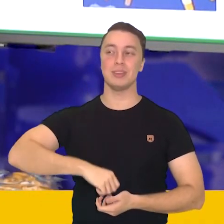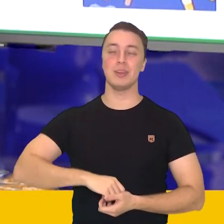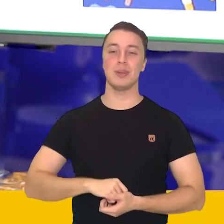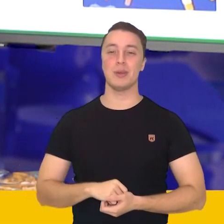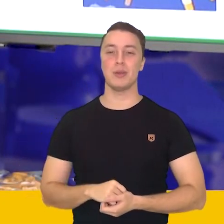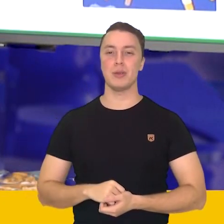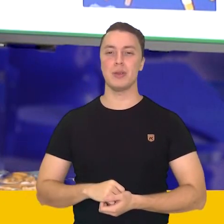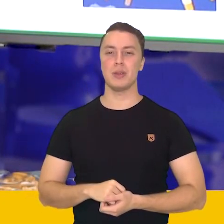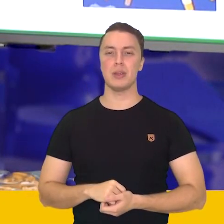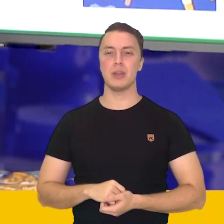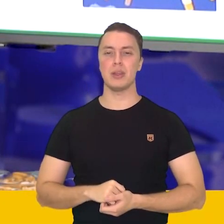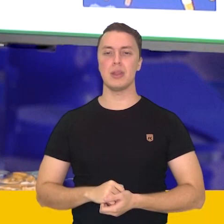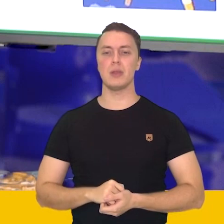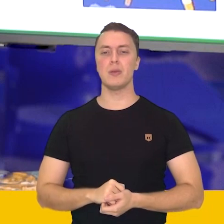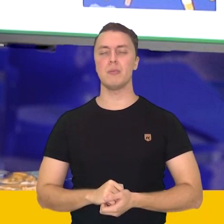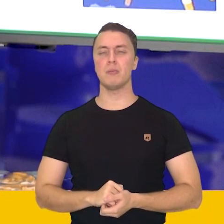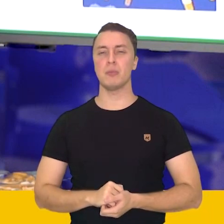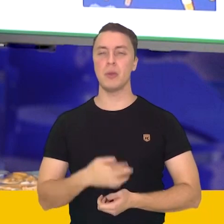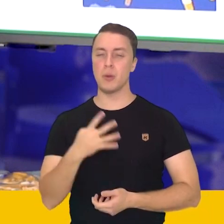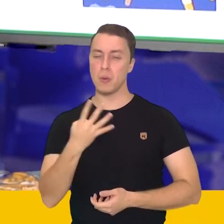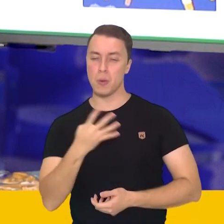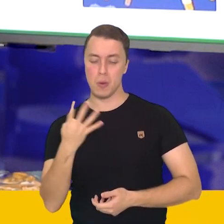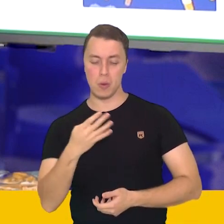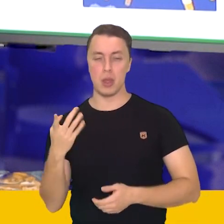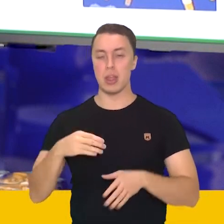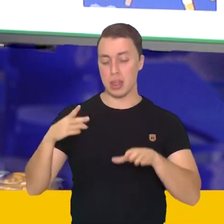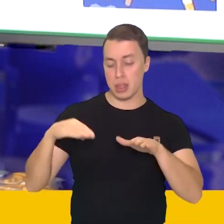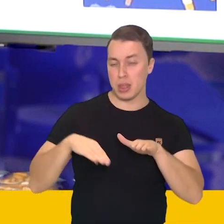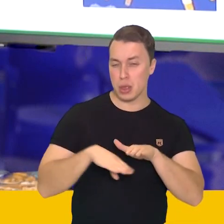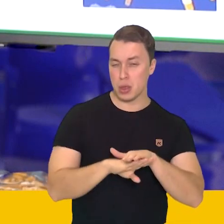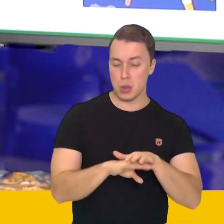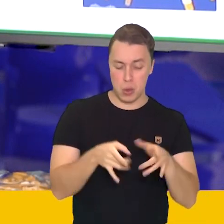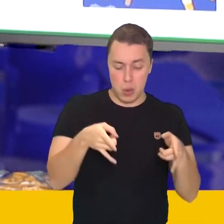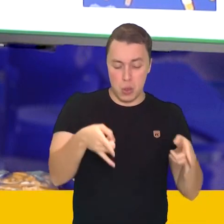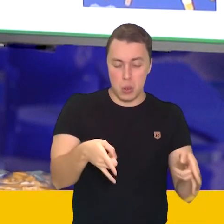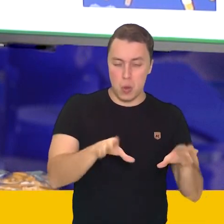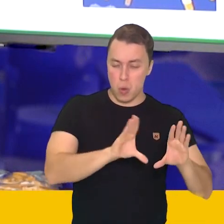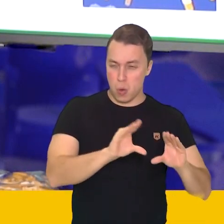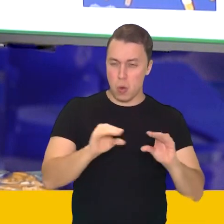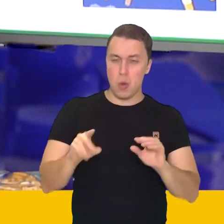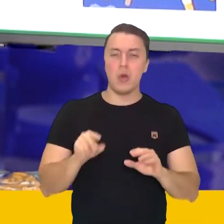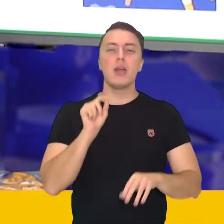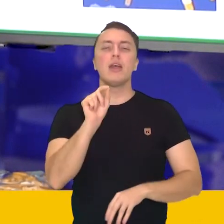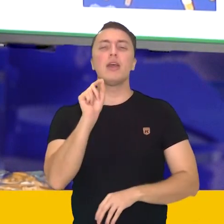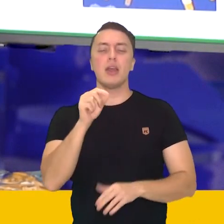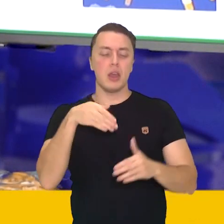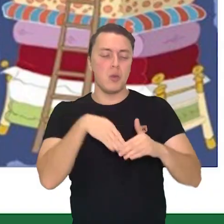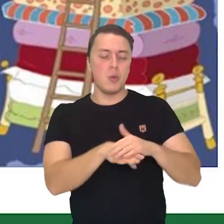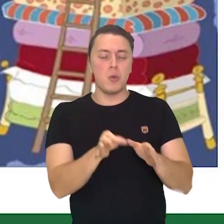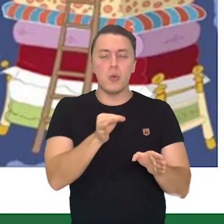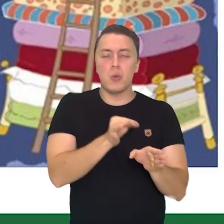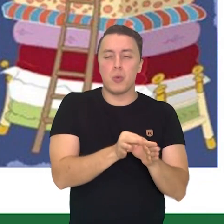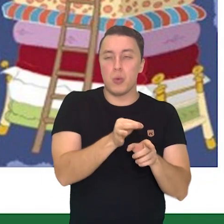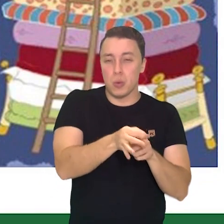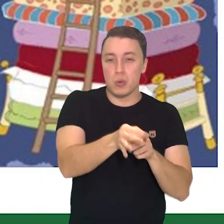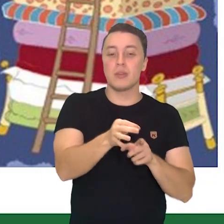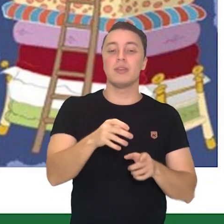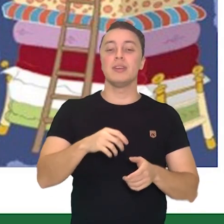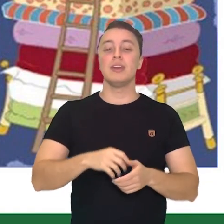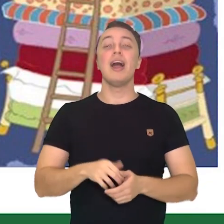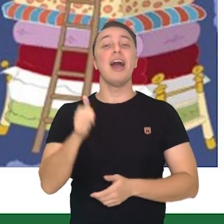Quem colocou a ervilha nos colchões? Vocês lembram dessa parte da história? A rainha.